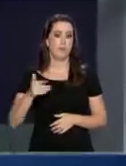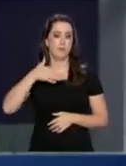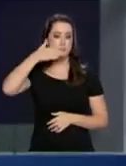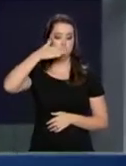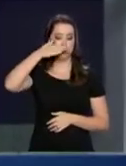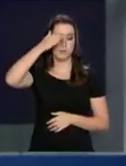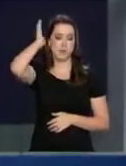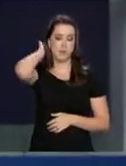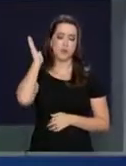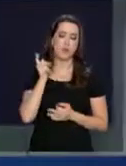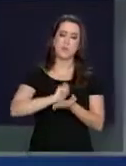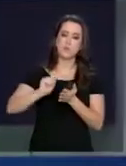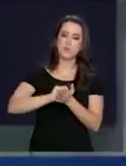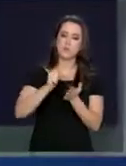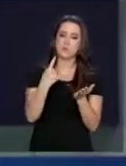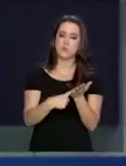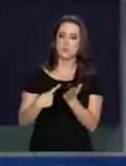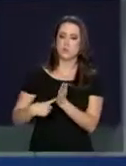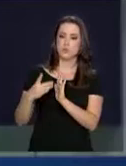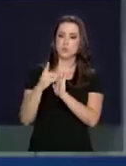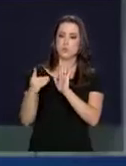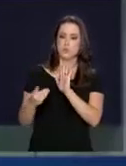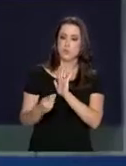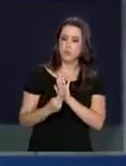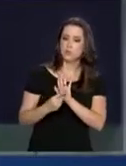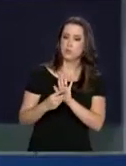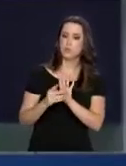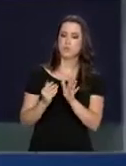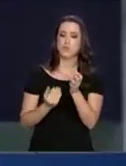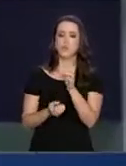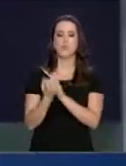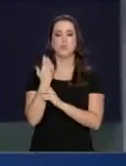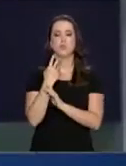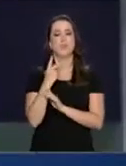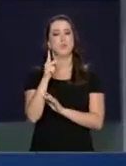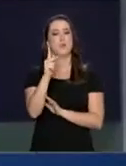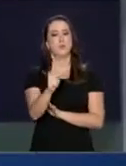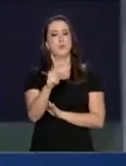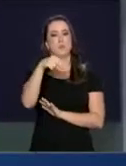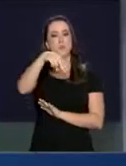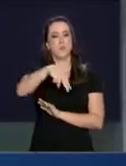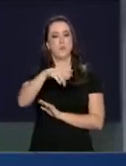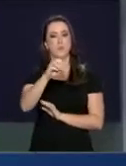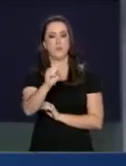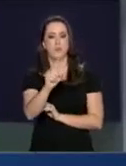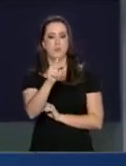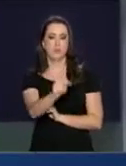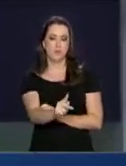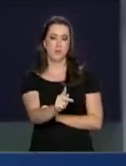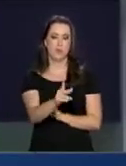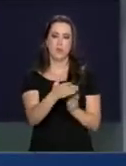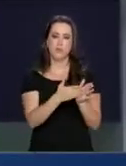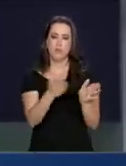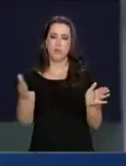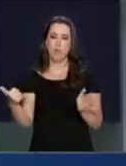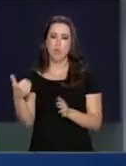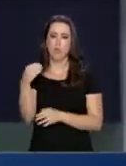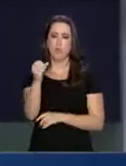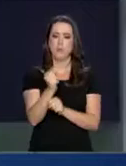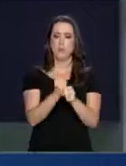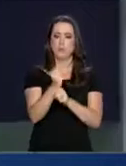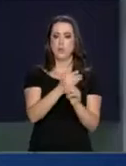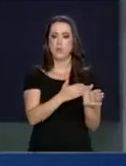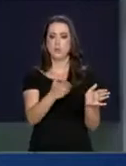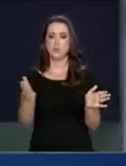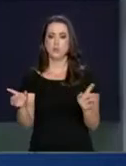Temer assinou o decreto que institui o Plano Nacional de Segurança Pública e Defesa Social. Com prazo de duração de 10 anos,